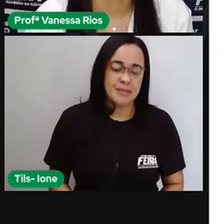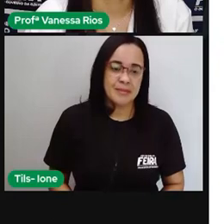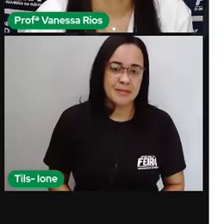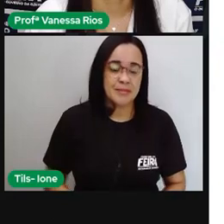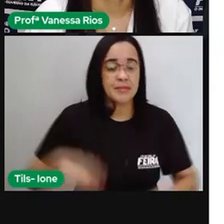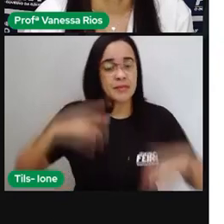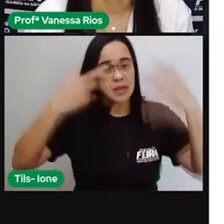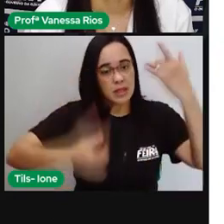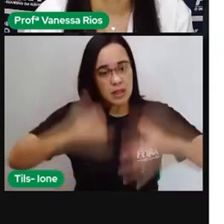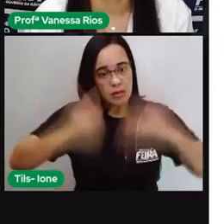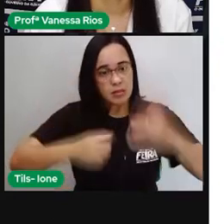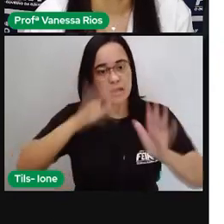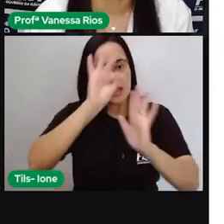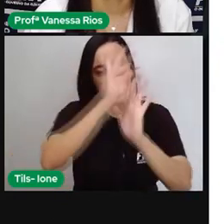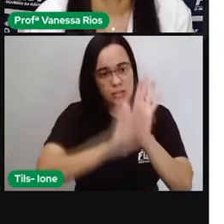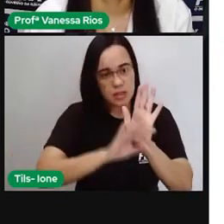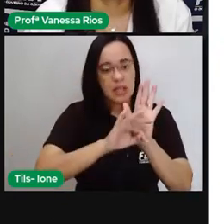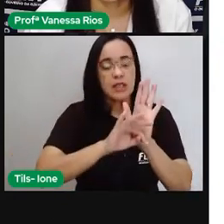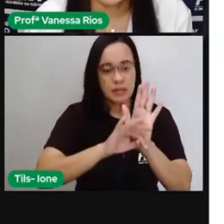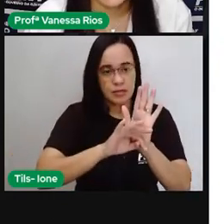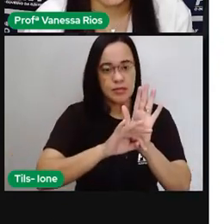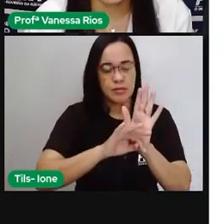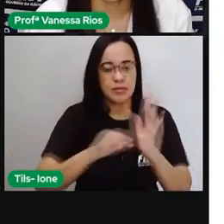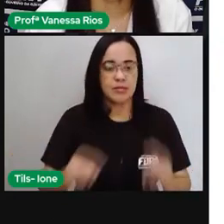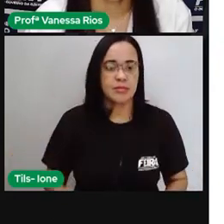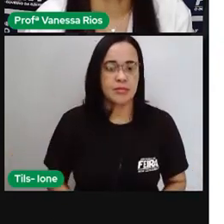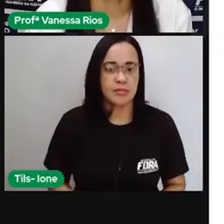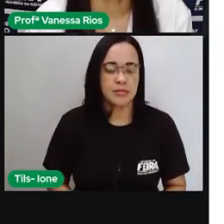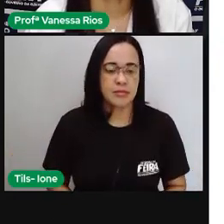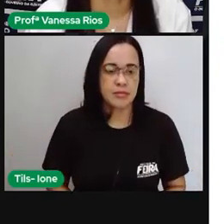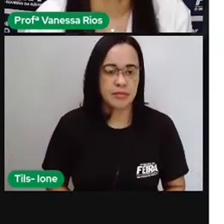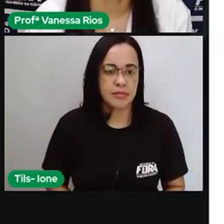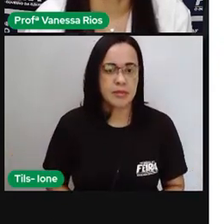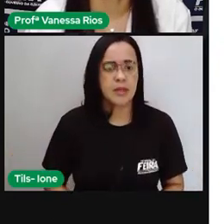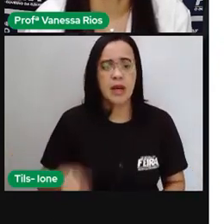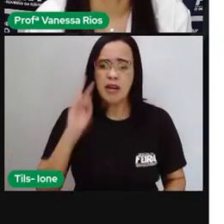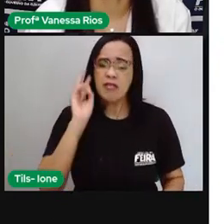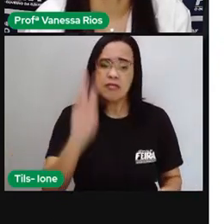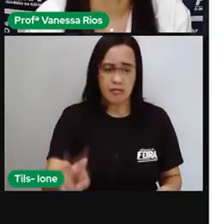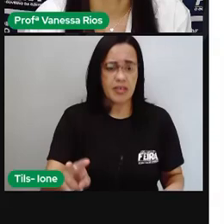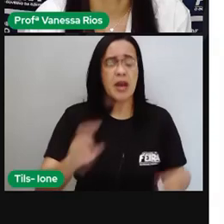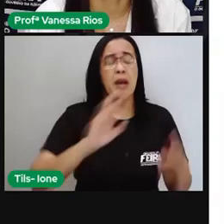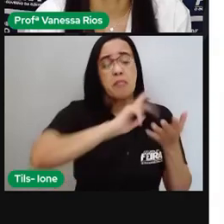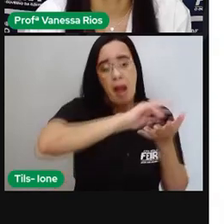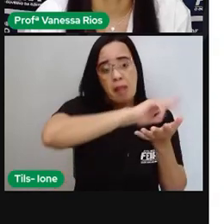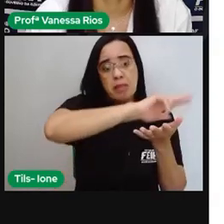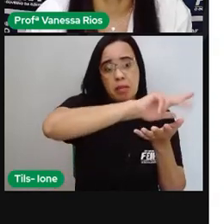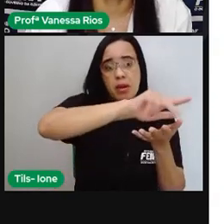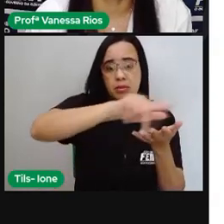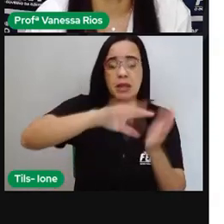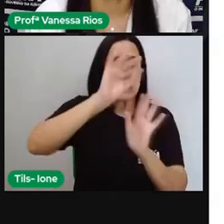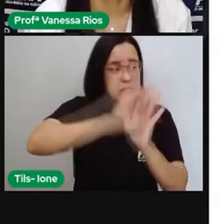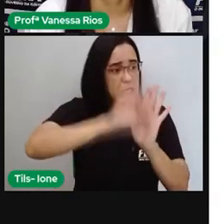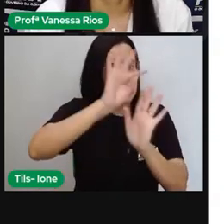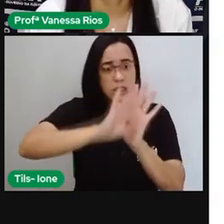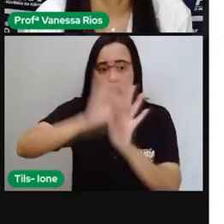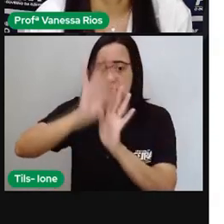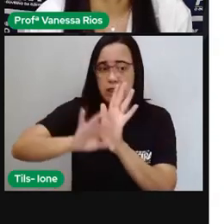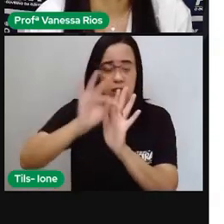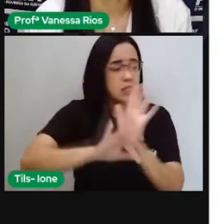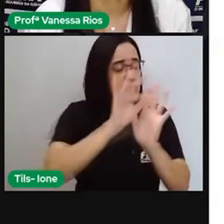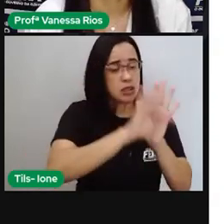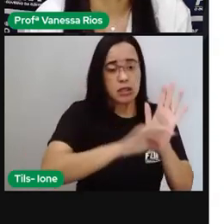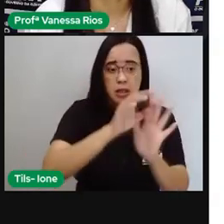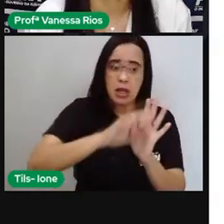vai ser escrito. A gente vê aí inúmeros livros né a biografia é um texto que é muito comum aí no